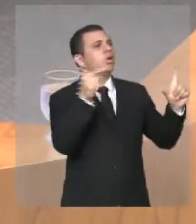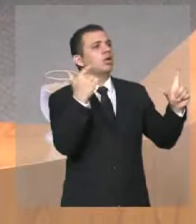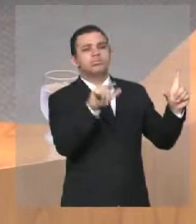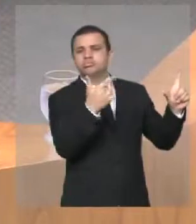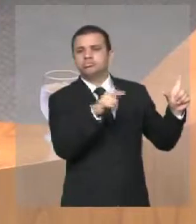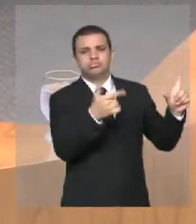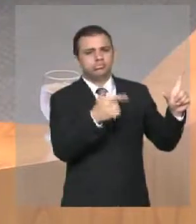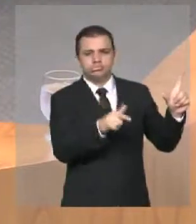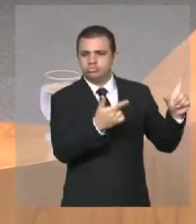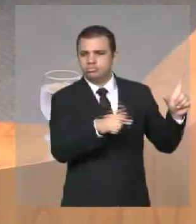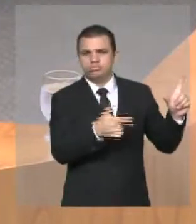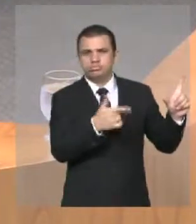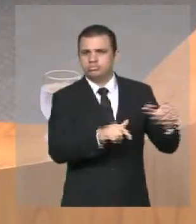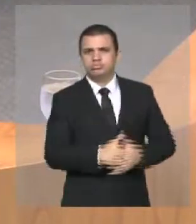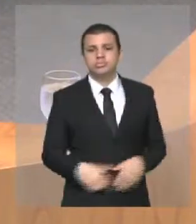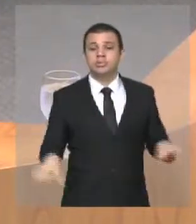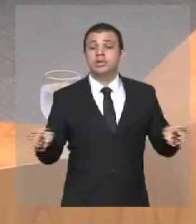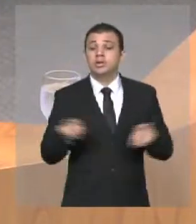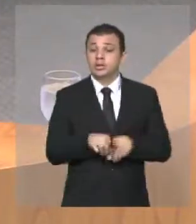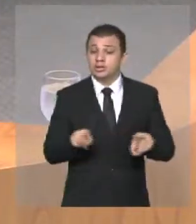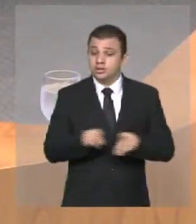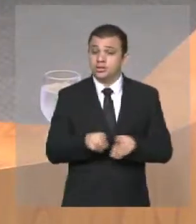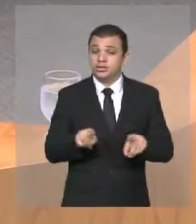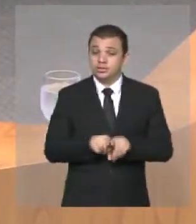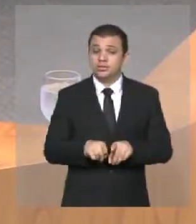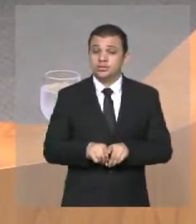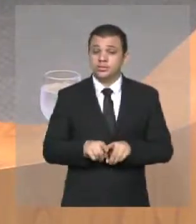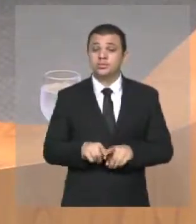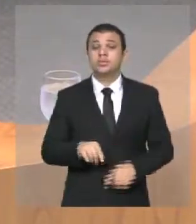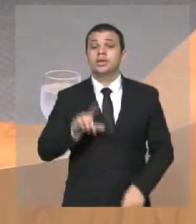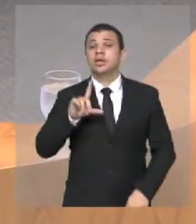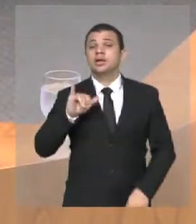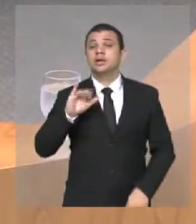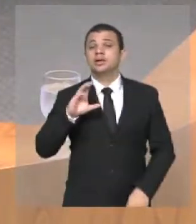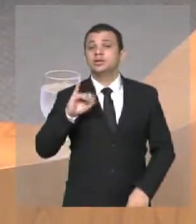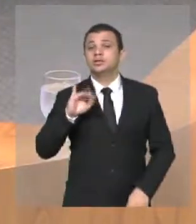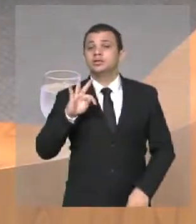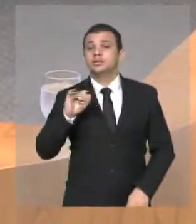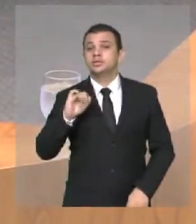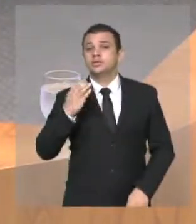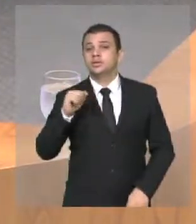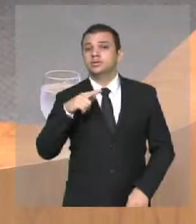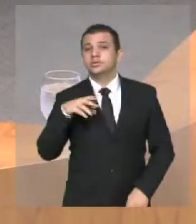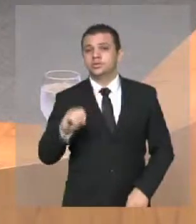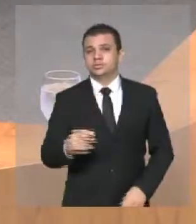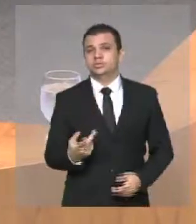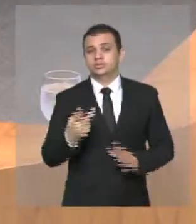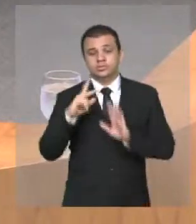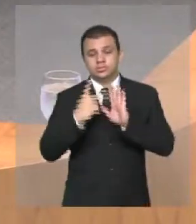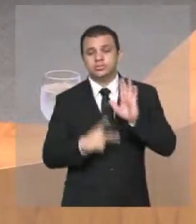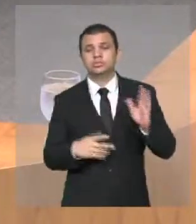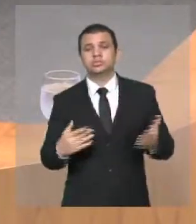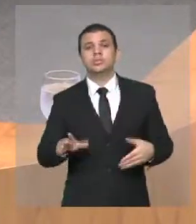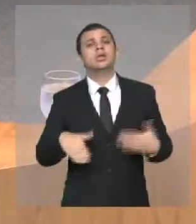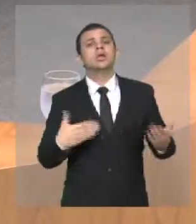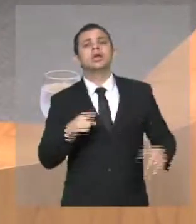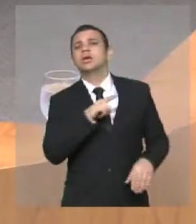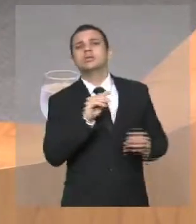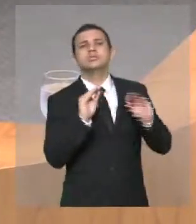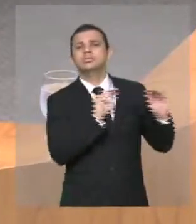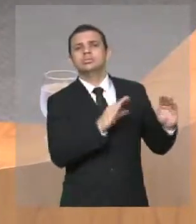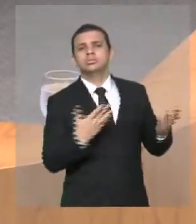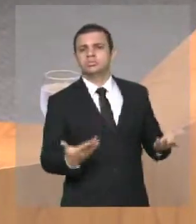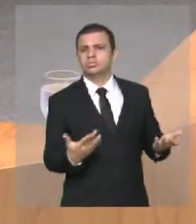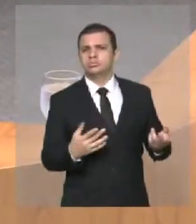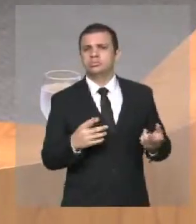e mais, a licitação, cadê o projeto? Cadê o projeto licitatório? Cadê a